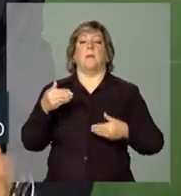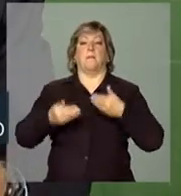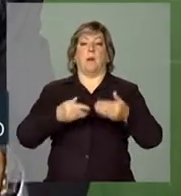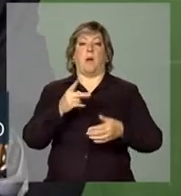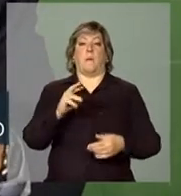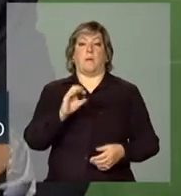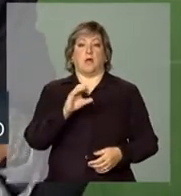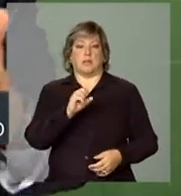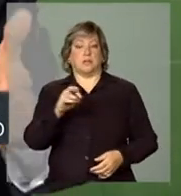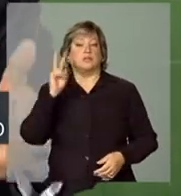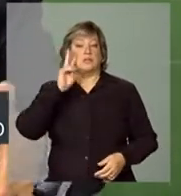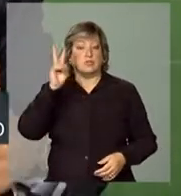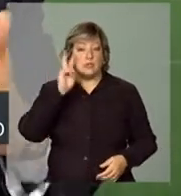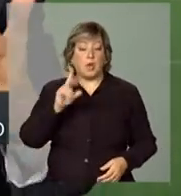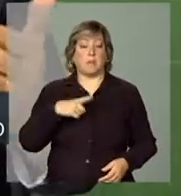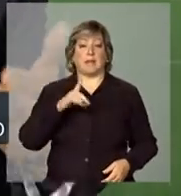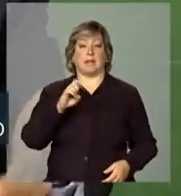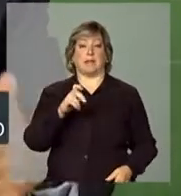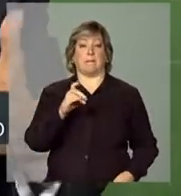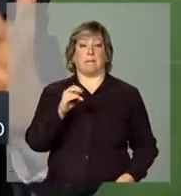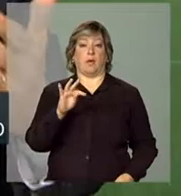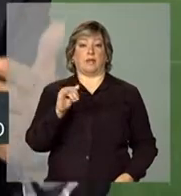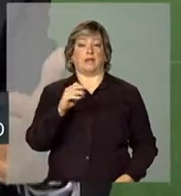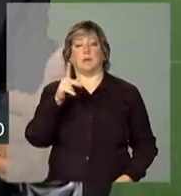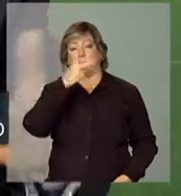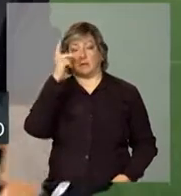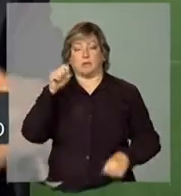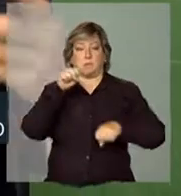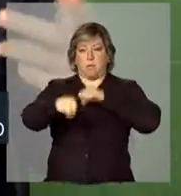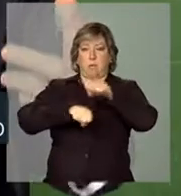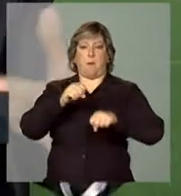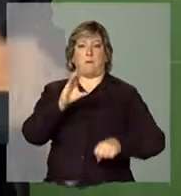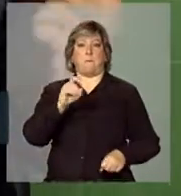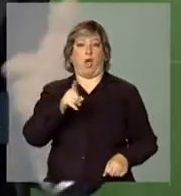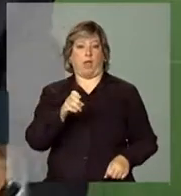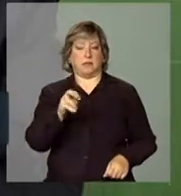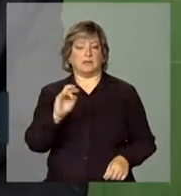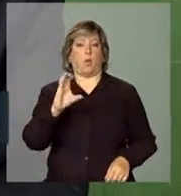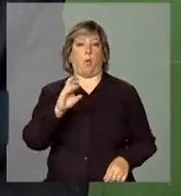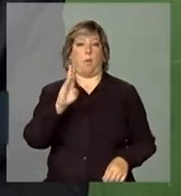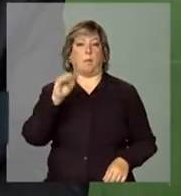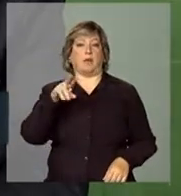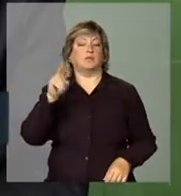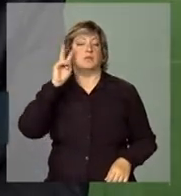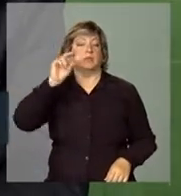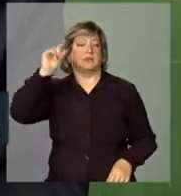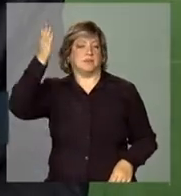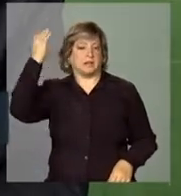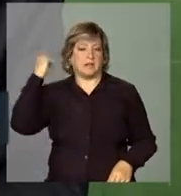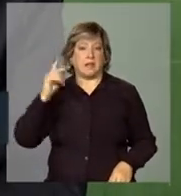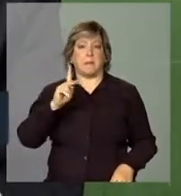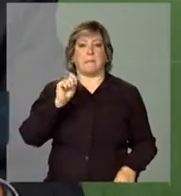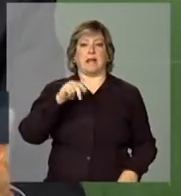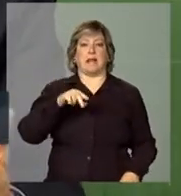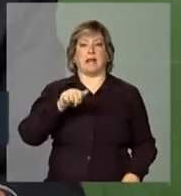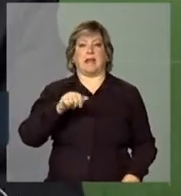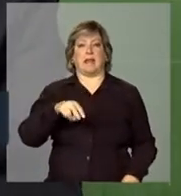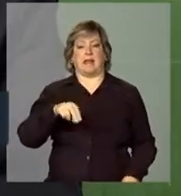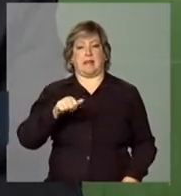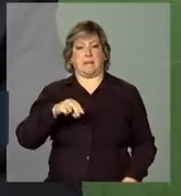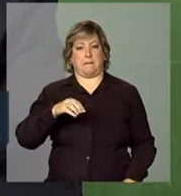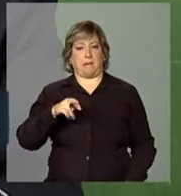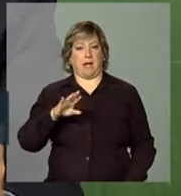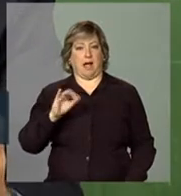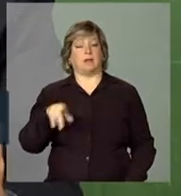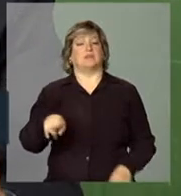relativo à deportação dos boxeadores cubanos, aquela história da época do Pan-Americano, que era outra